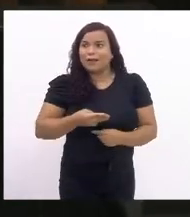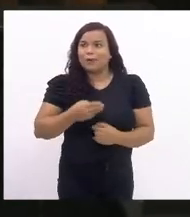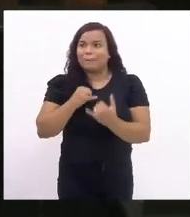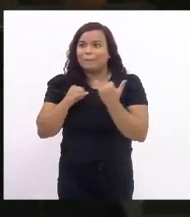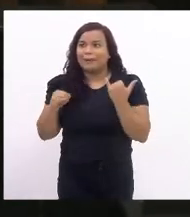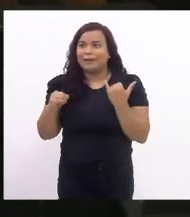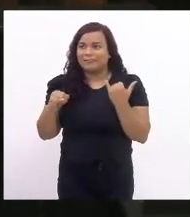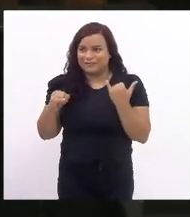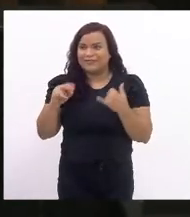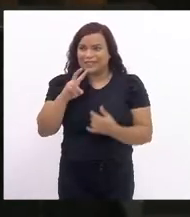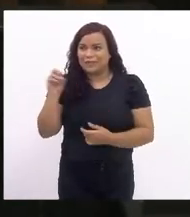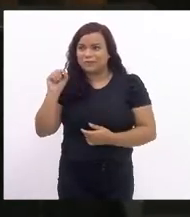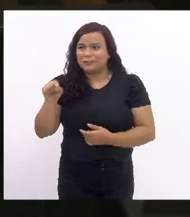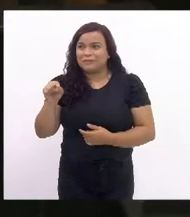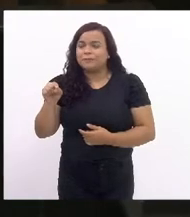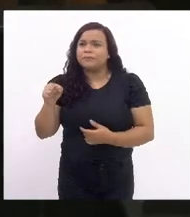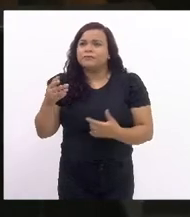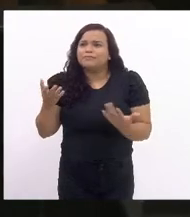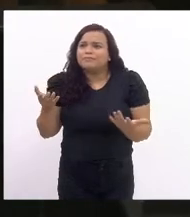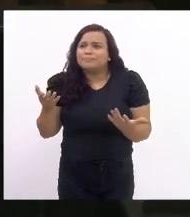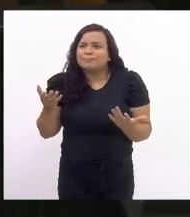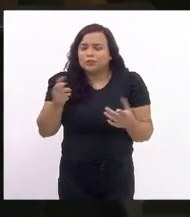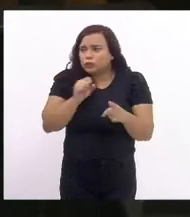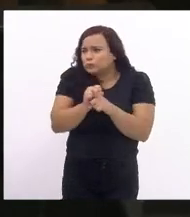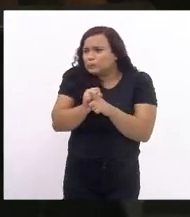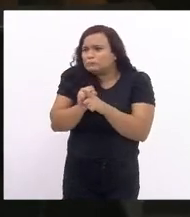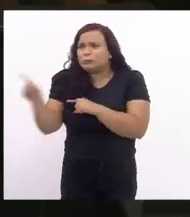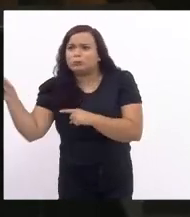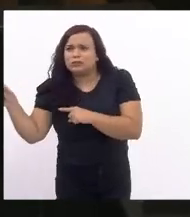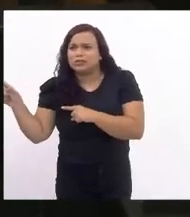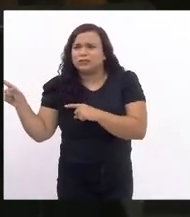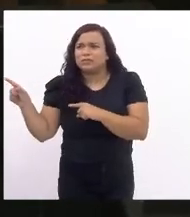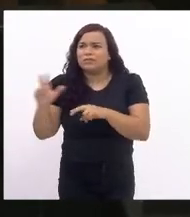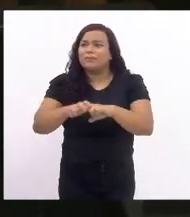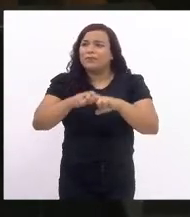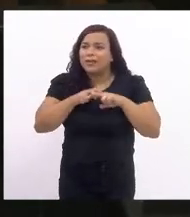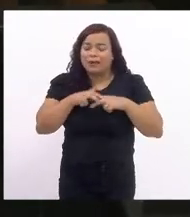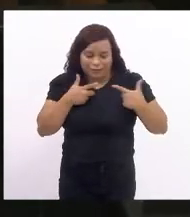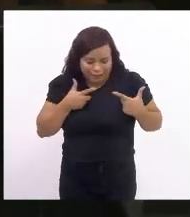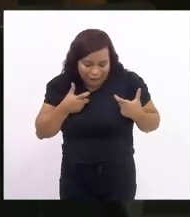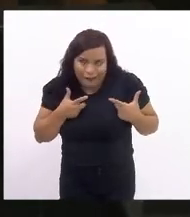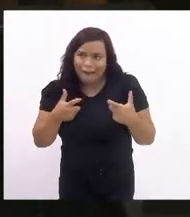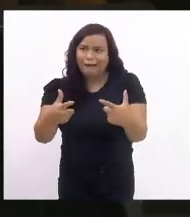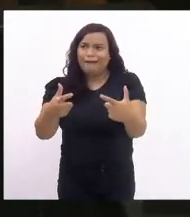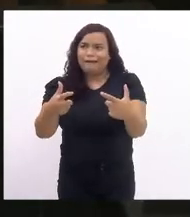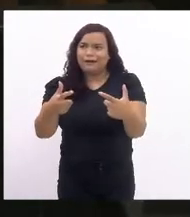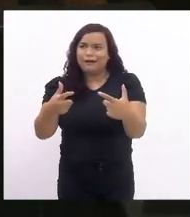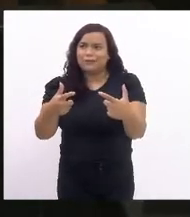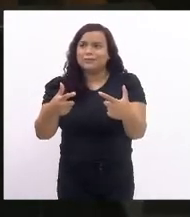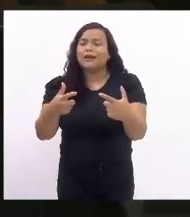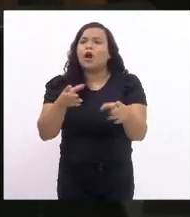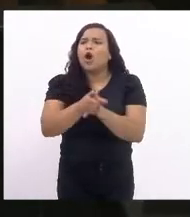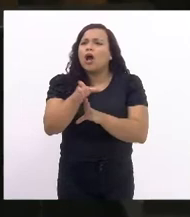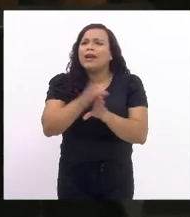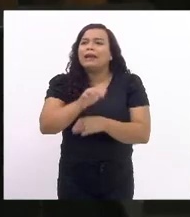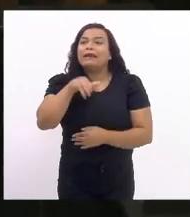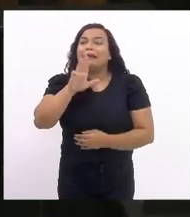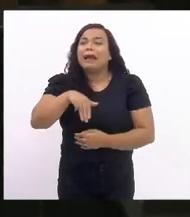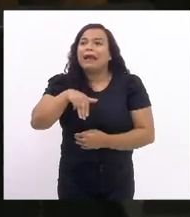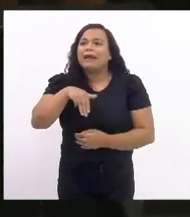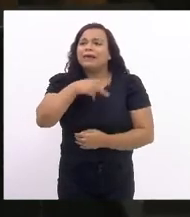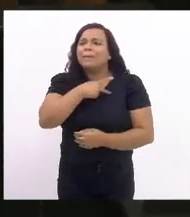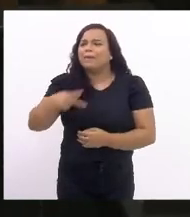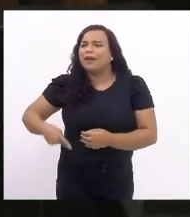guerra abjeta orientada pelo Putin, ditador maior